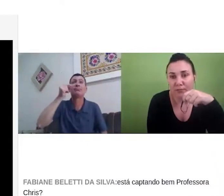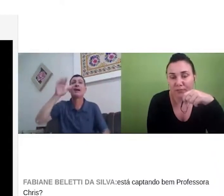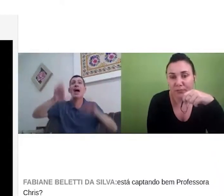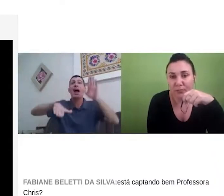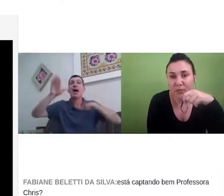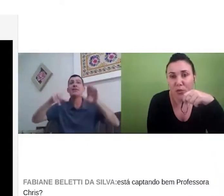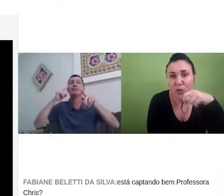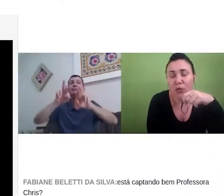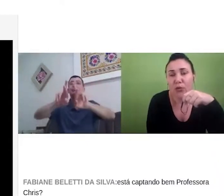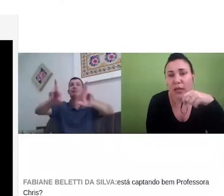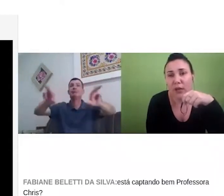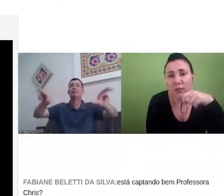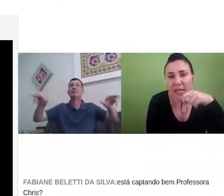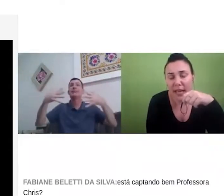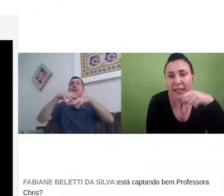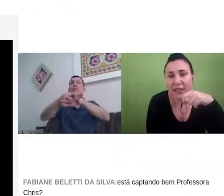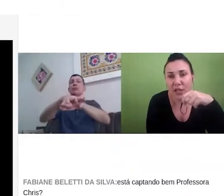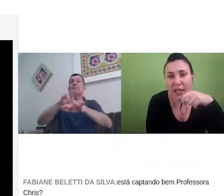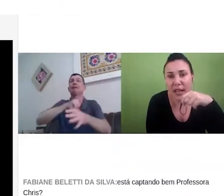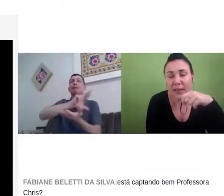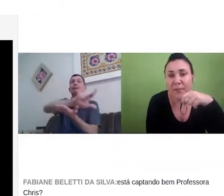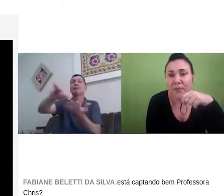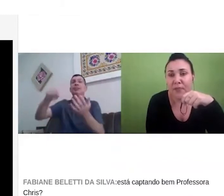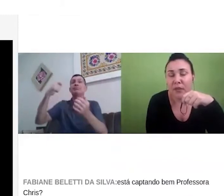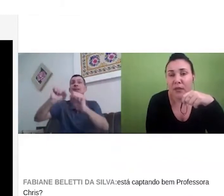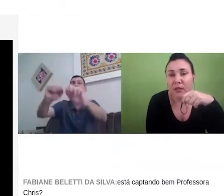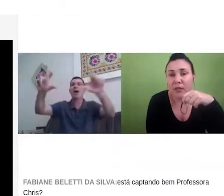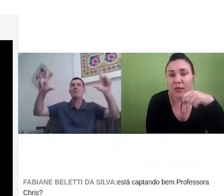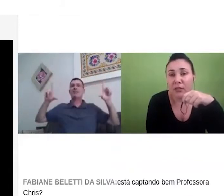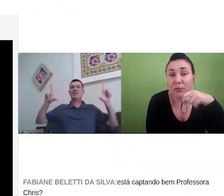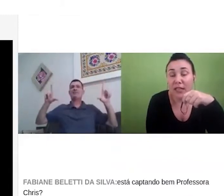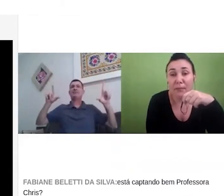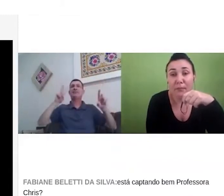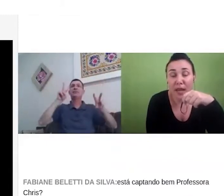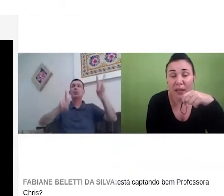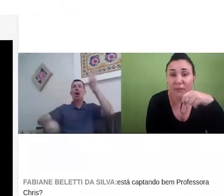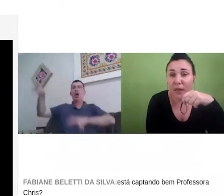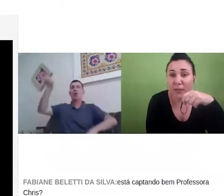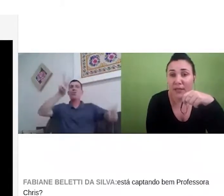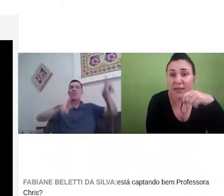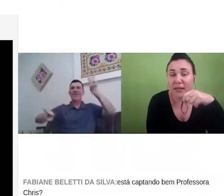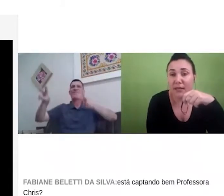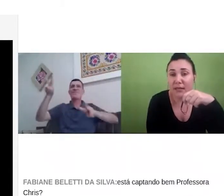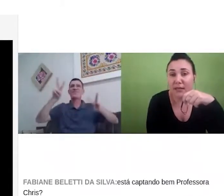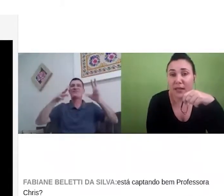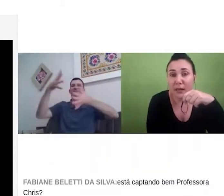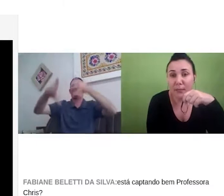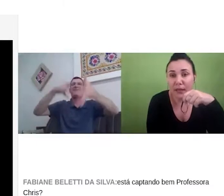tradutor. O surdo, ele consegue, né, enxergar de maneira bem, bem mais